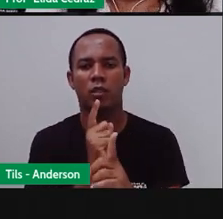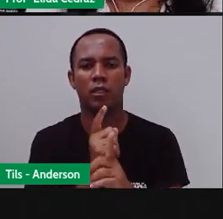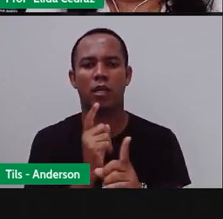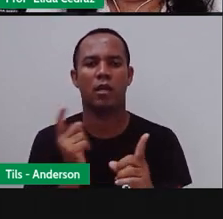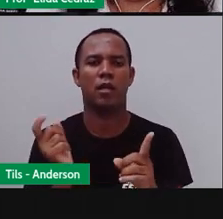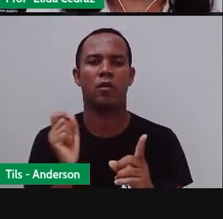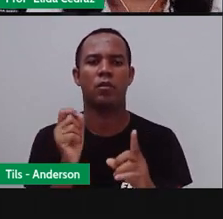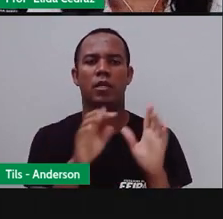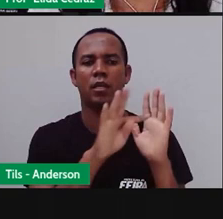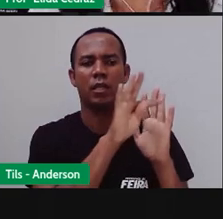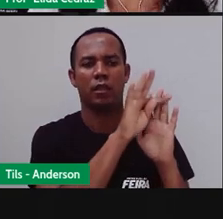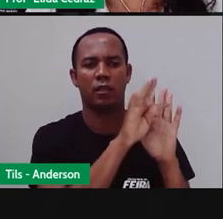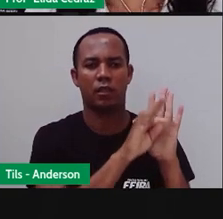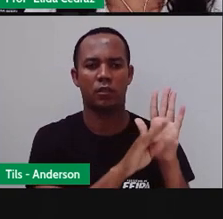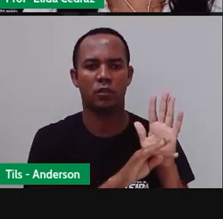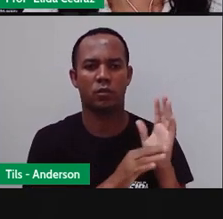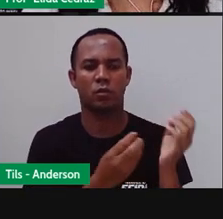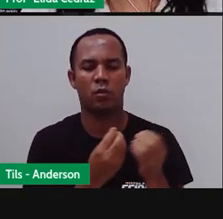texto?